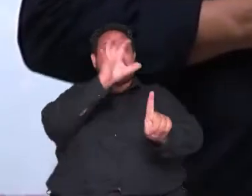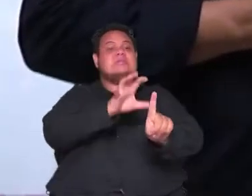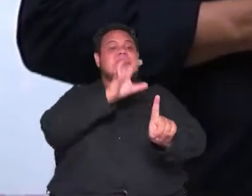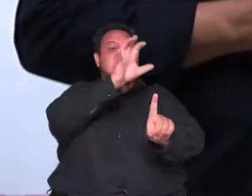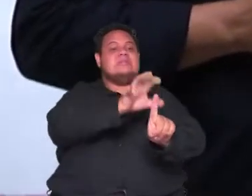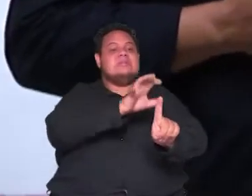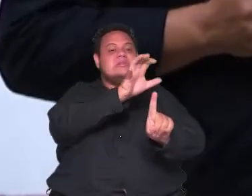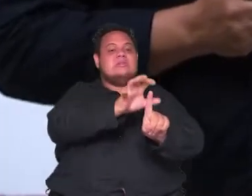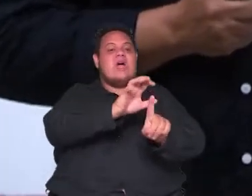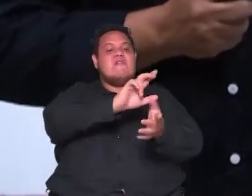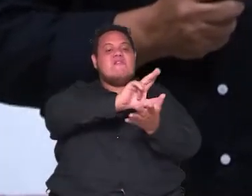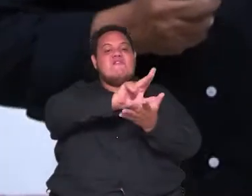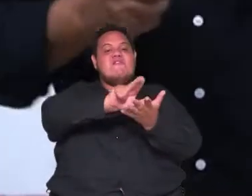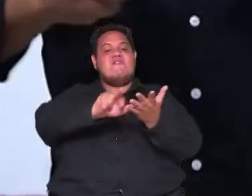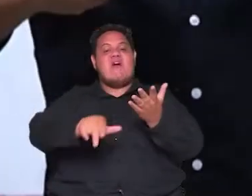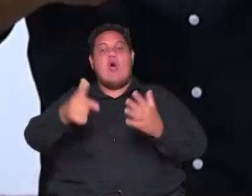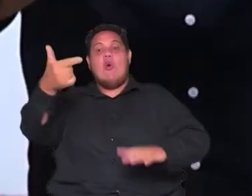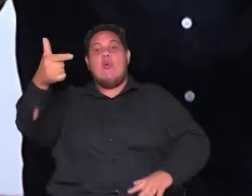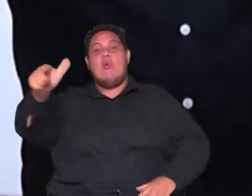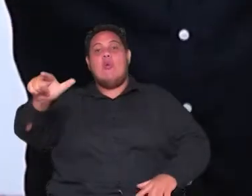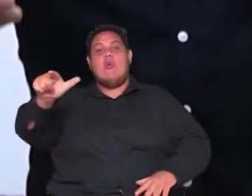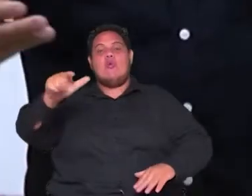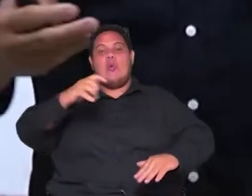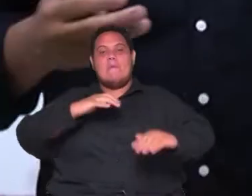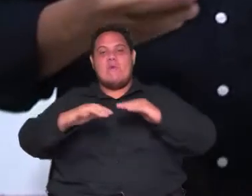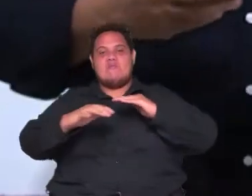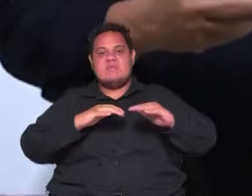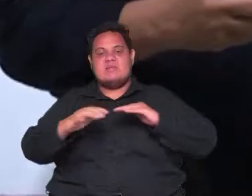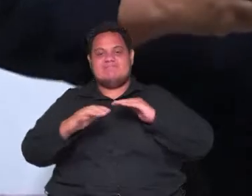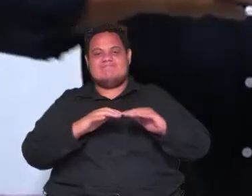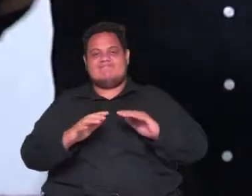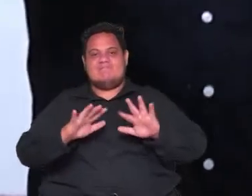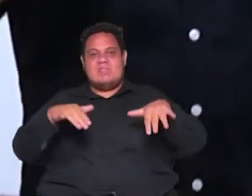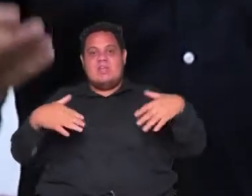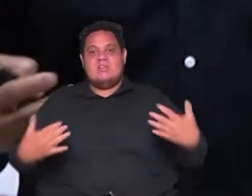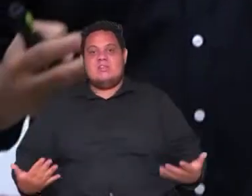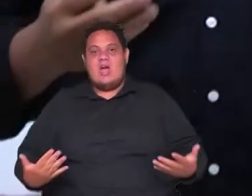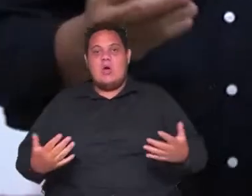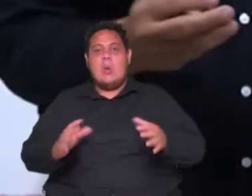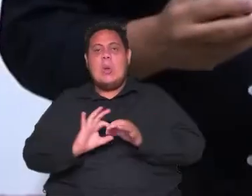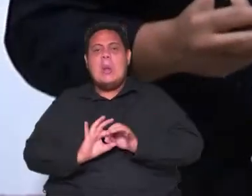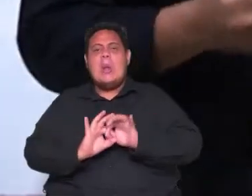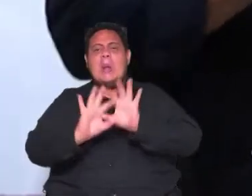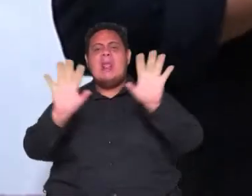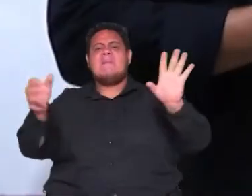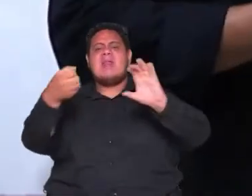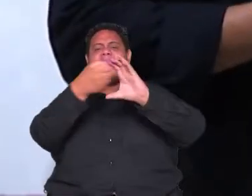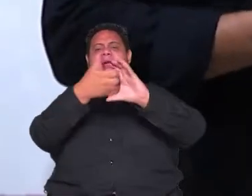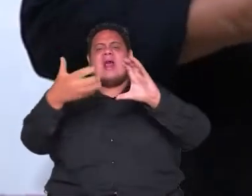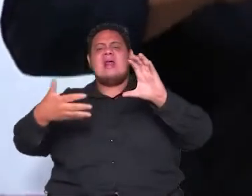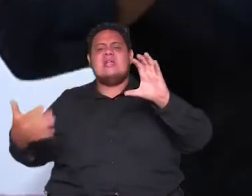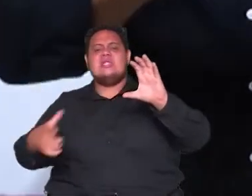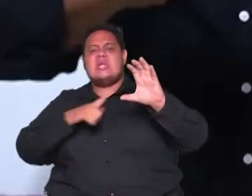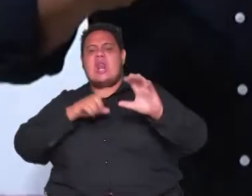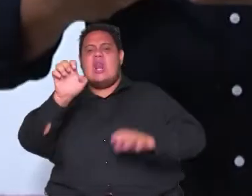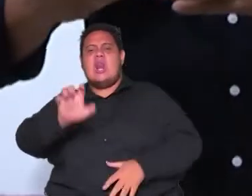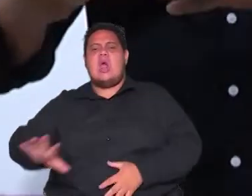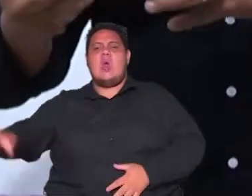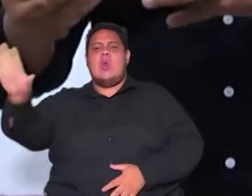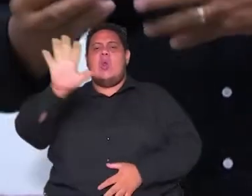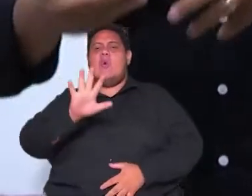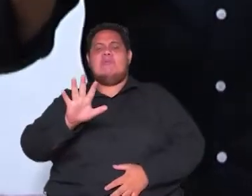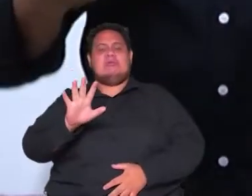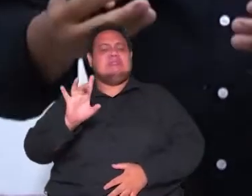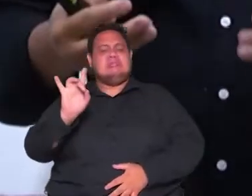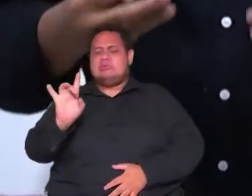outros movimentos de caráter liberal, de caráter libertário, na Europa, não só